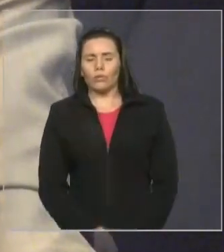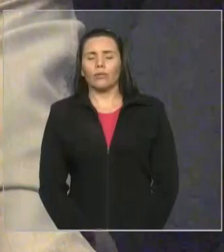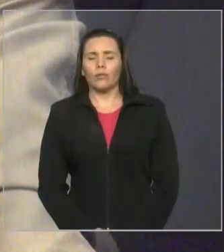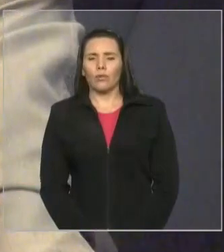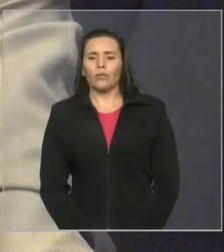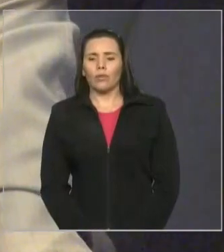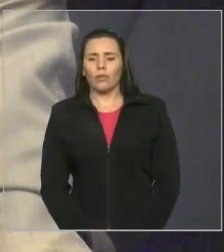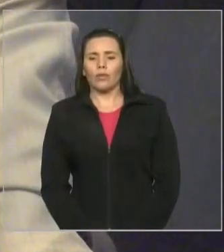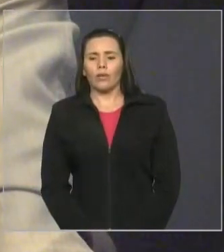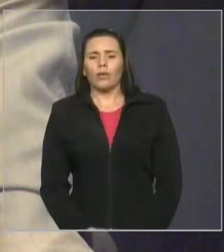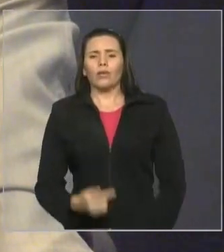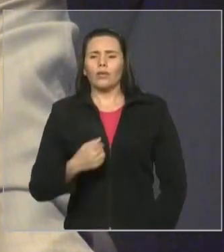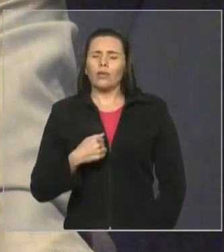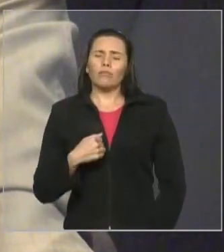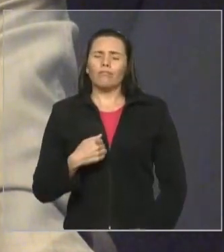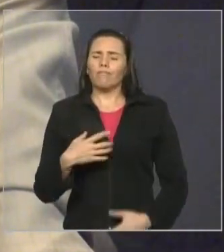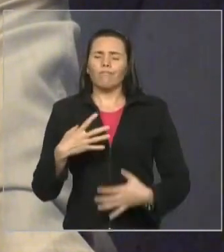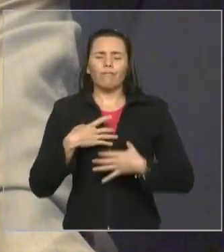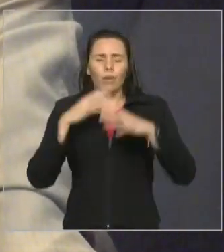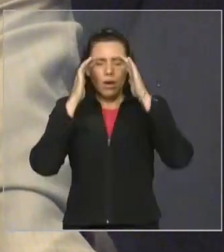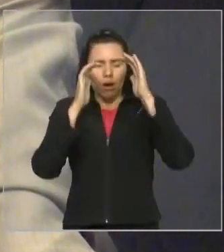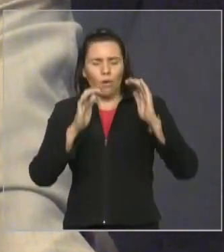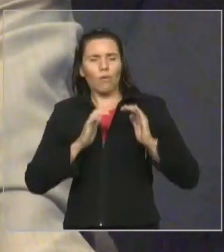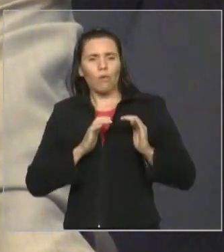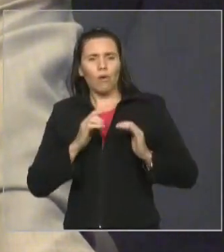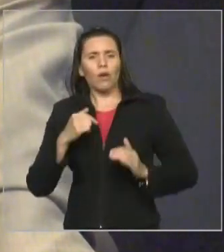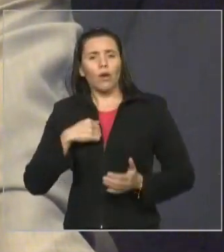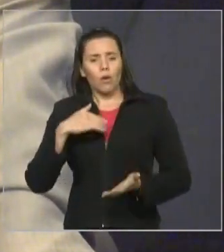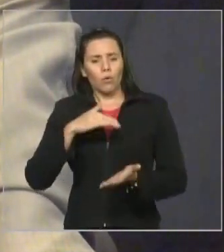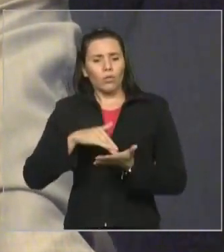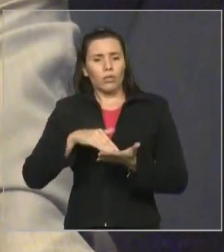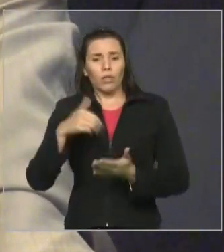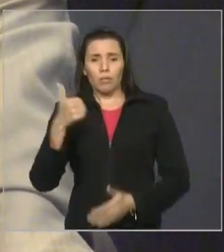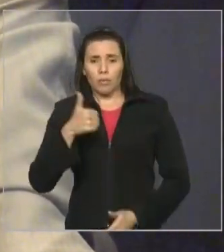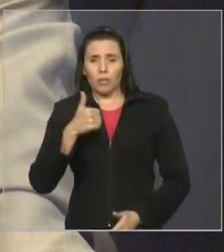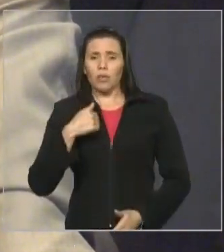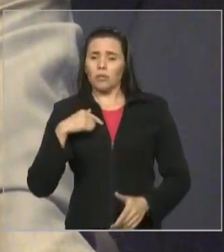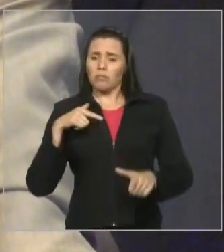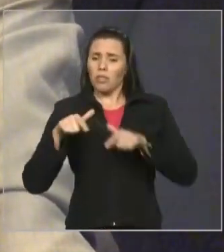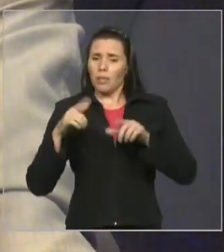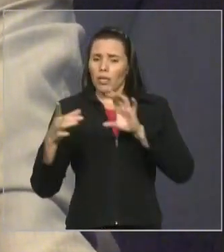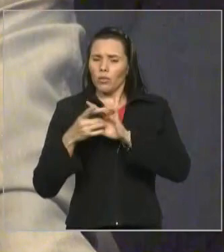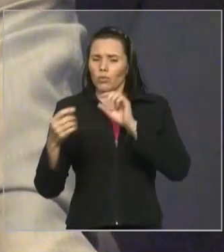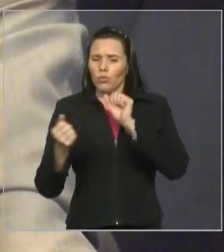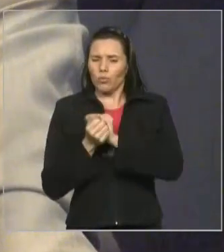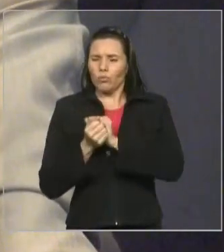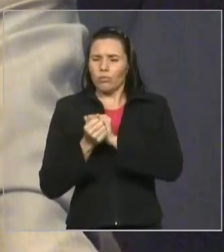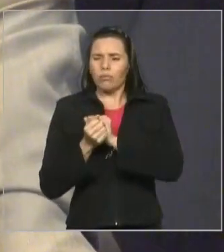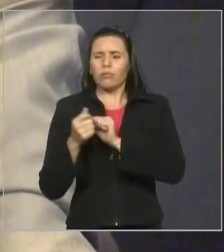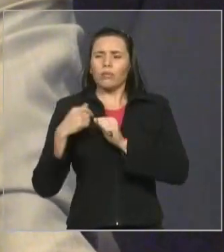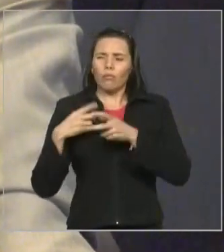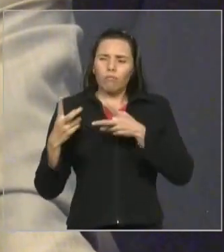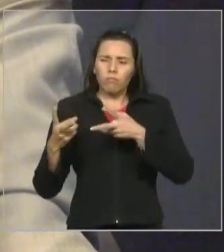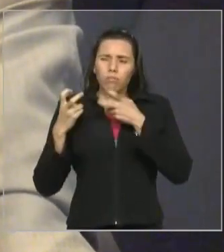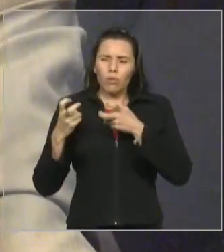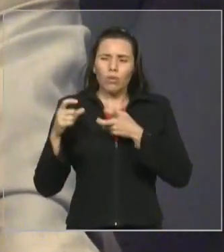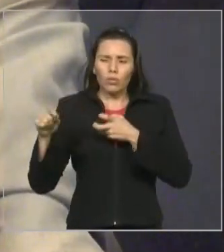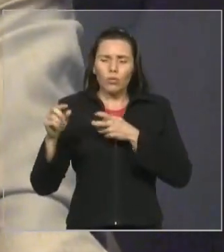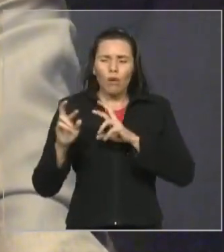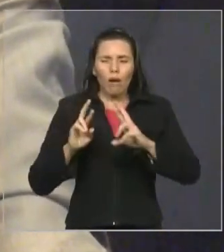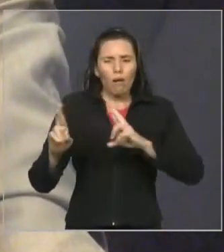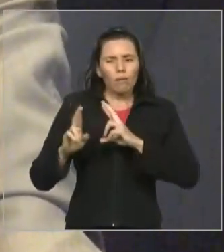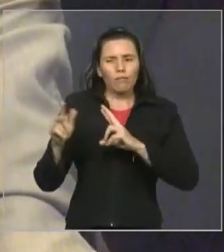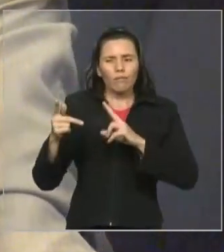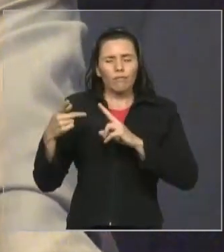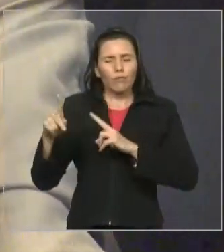de ser o seu primeiro secretário e, obvio, se pude observar mais de perto a sua relação com a sua família,